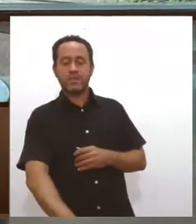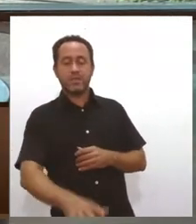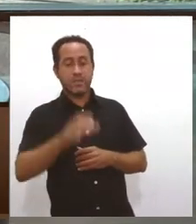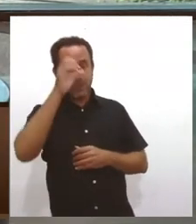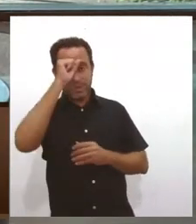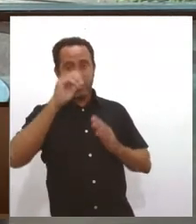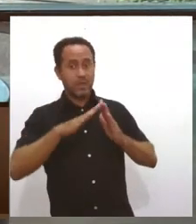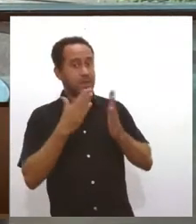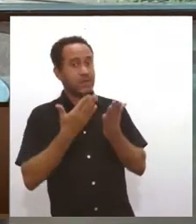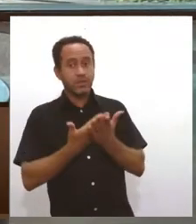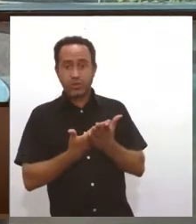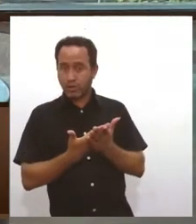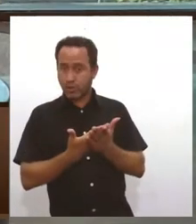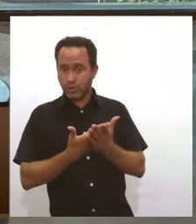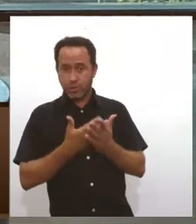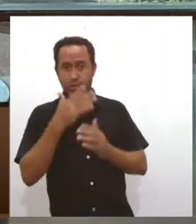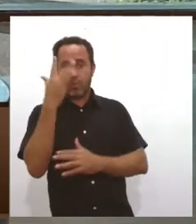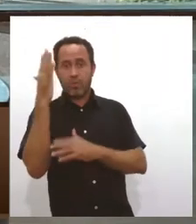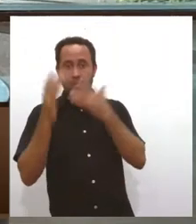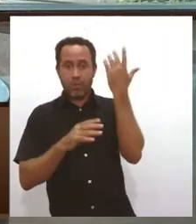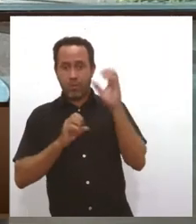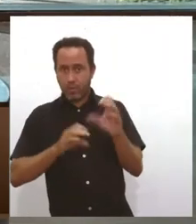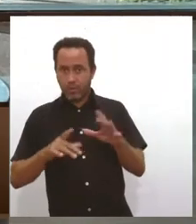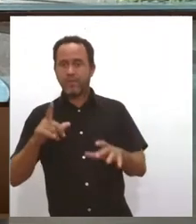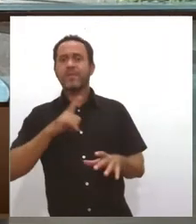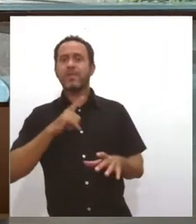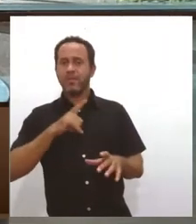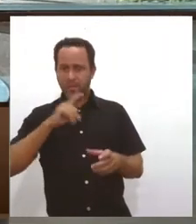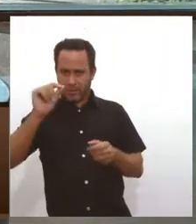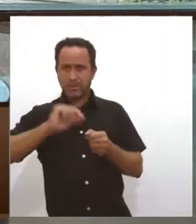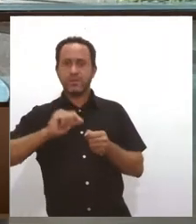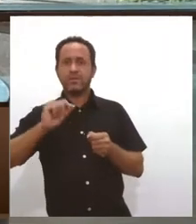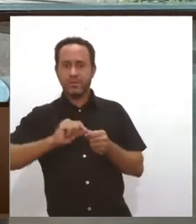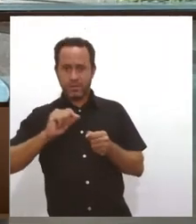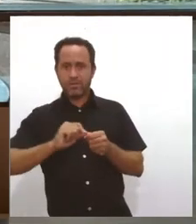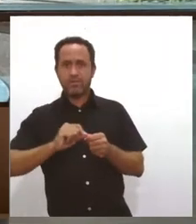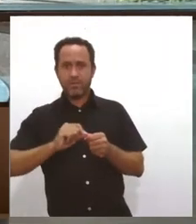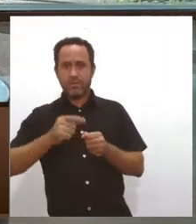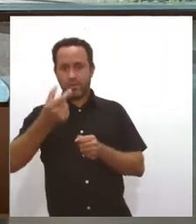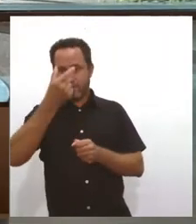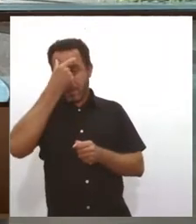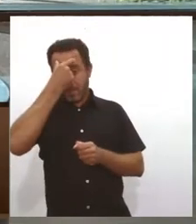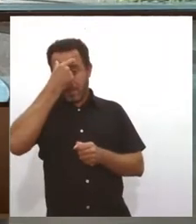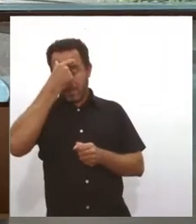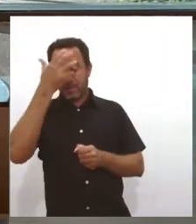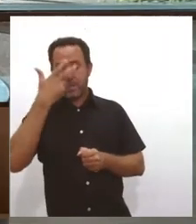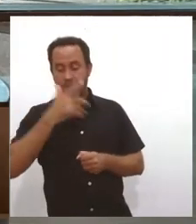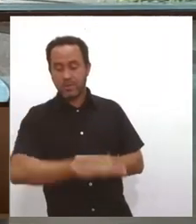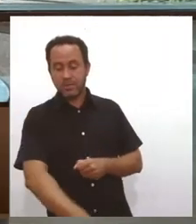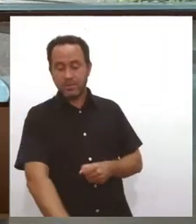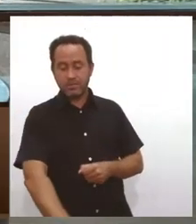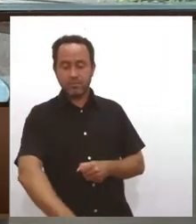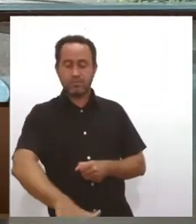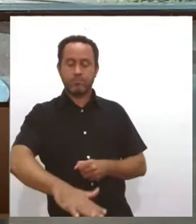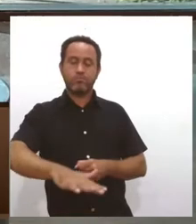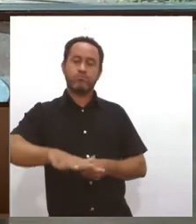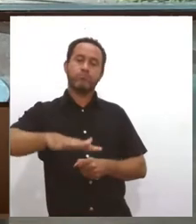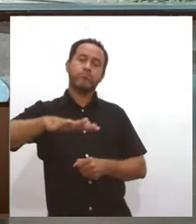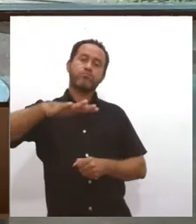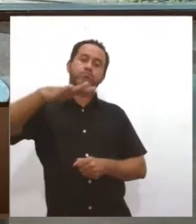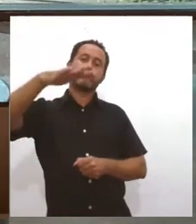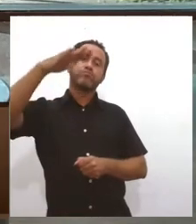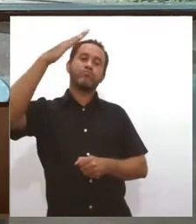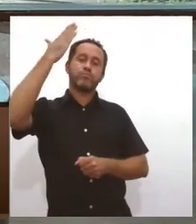Educação ambiental, é algo que tem que ser plantado, essa sementinha, já desde ali, da criança na